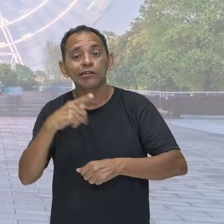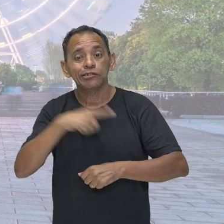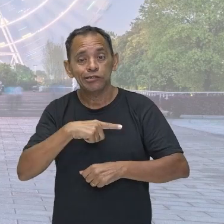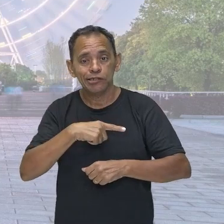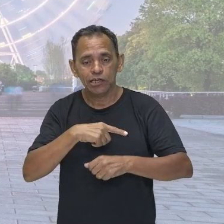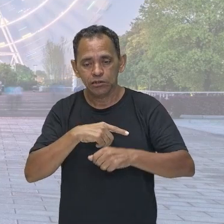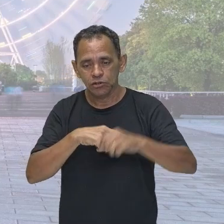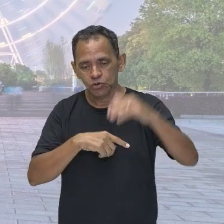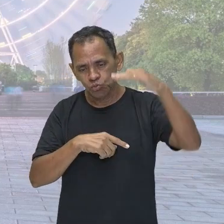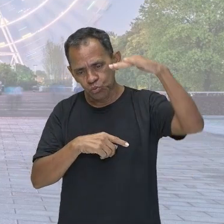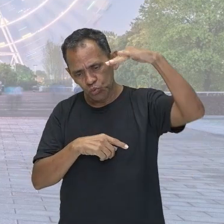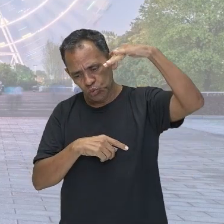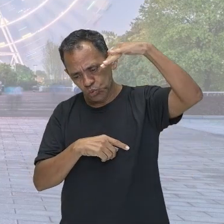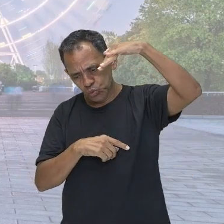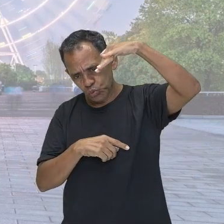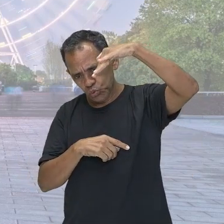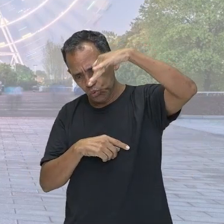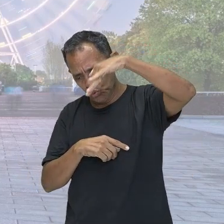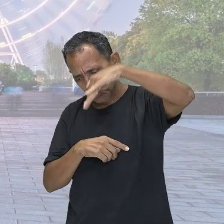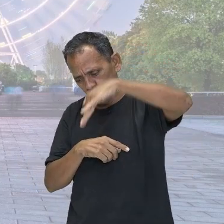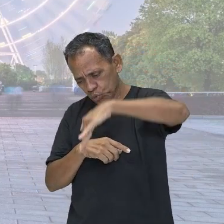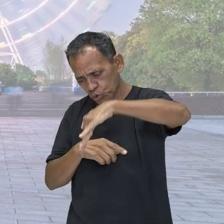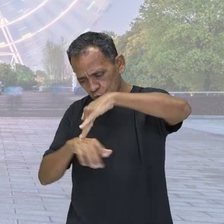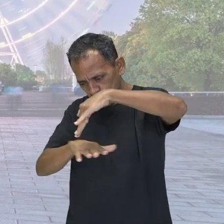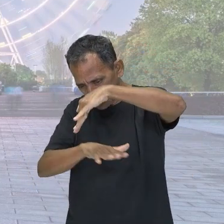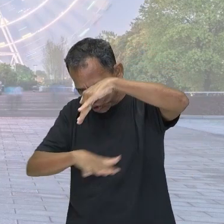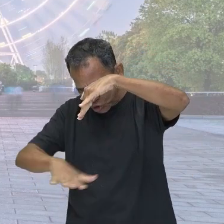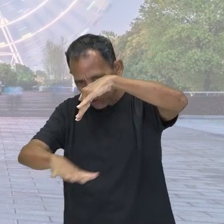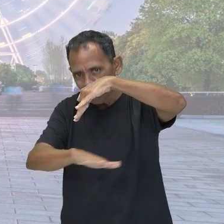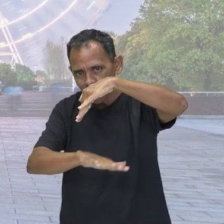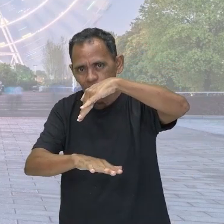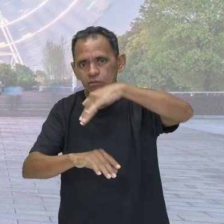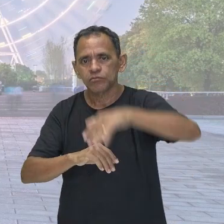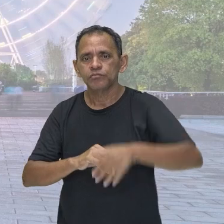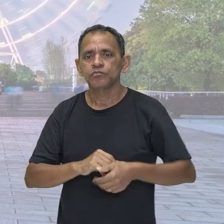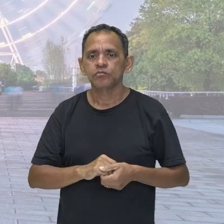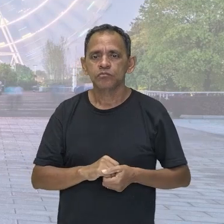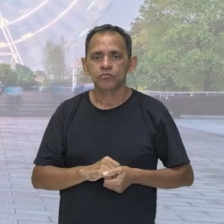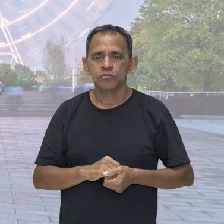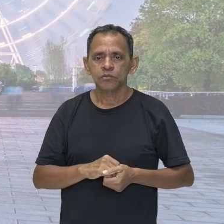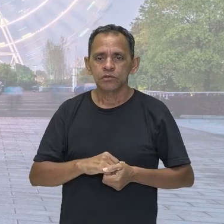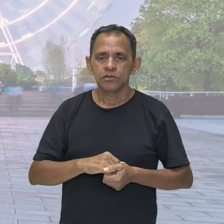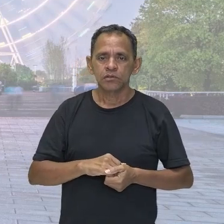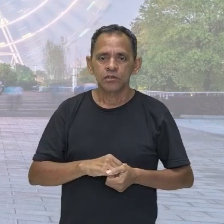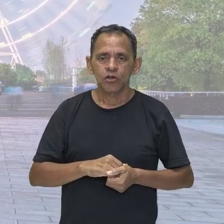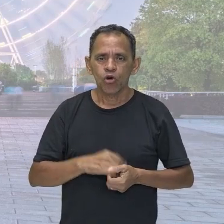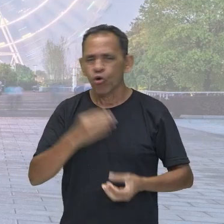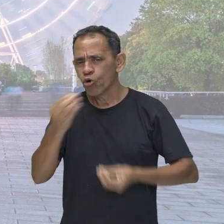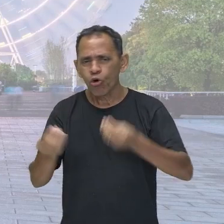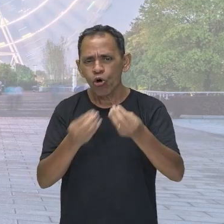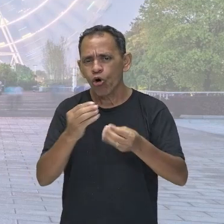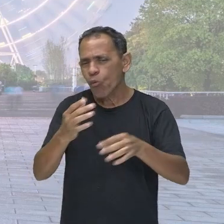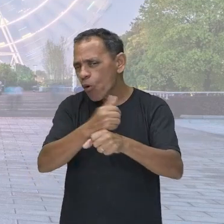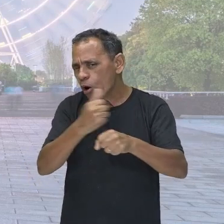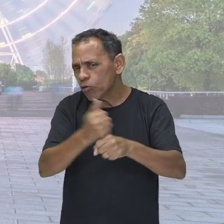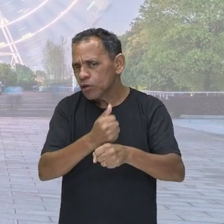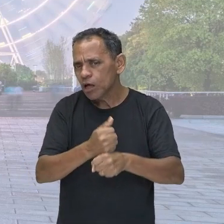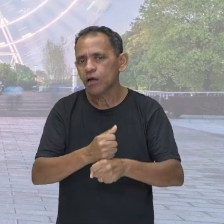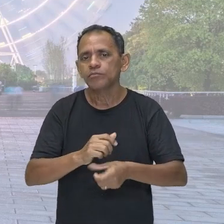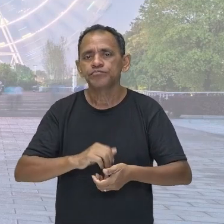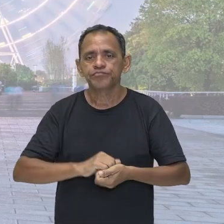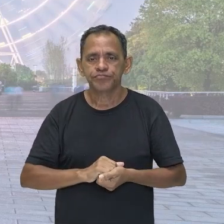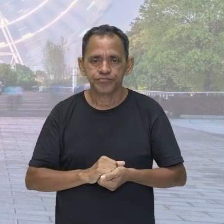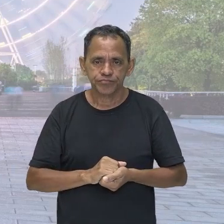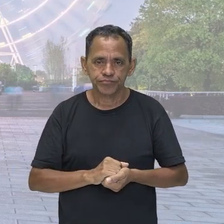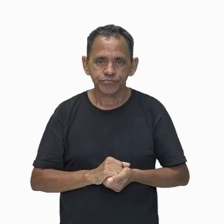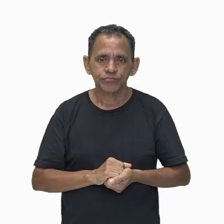energia potencial gravitacional dela. E professor, tem como calcular essa energia potência gravitacional? Tem sim, gente. Essa